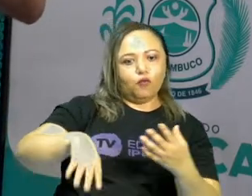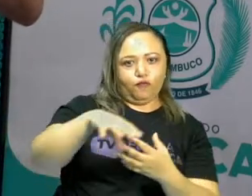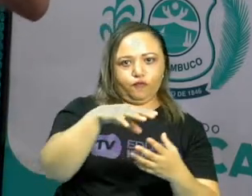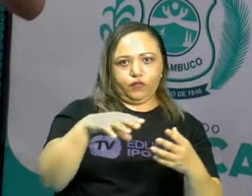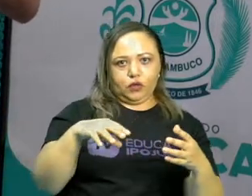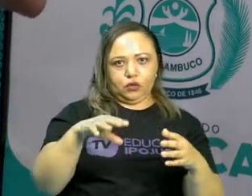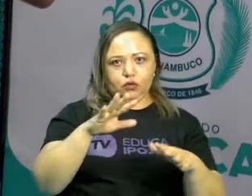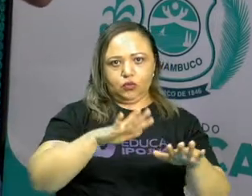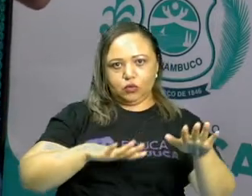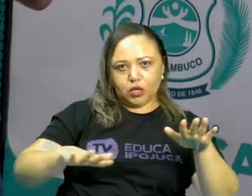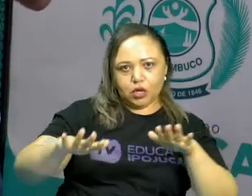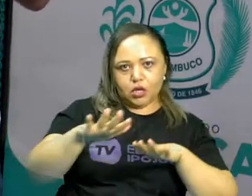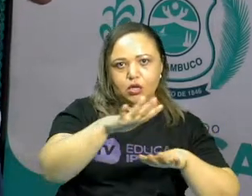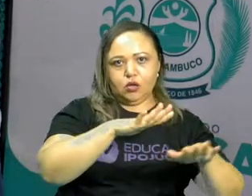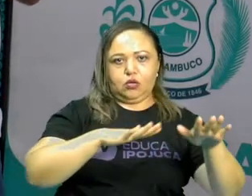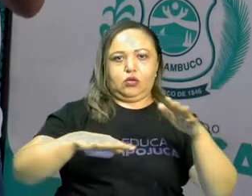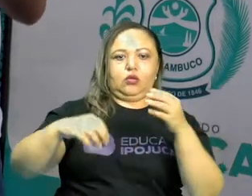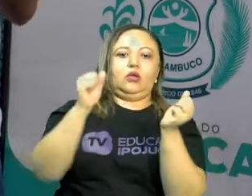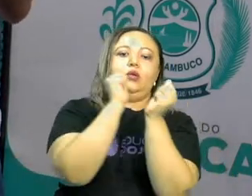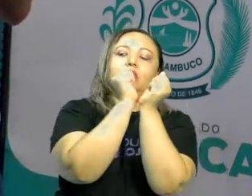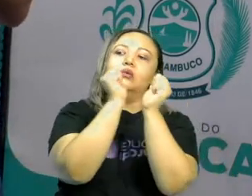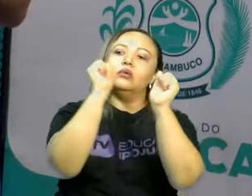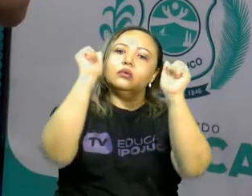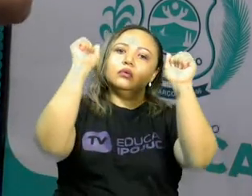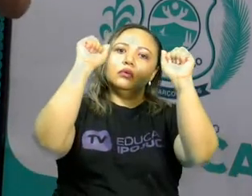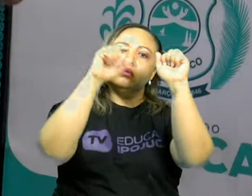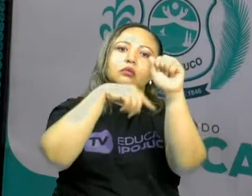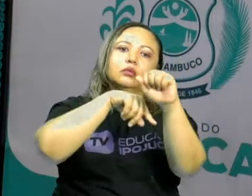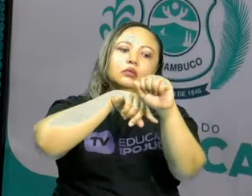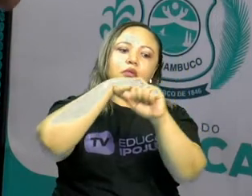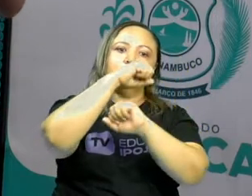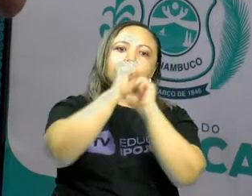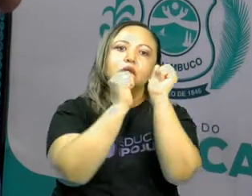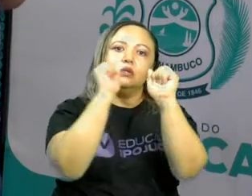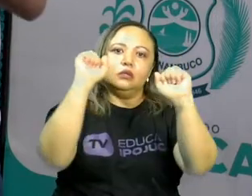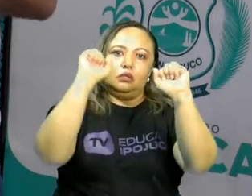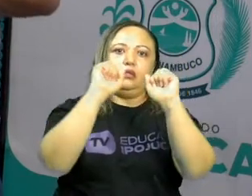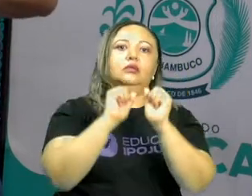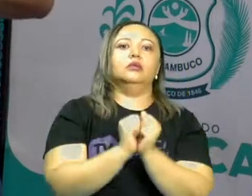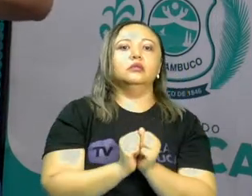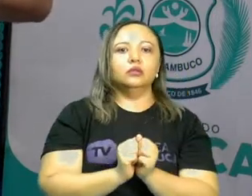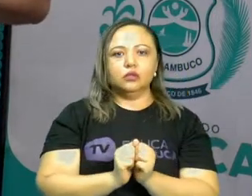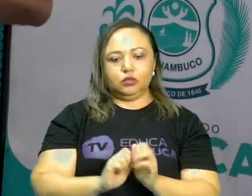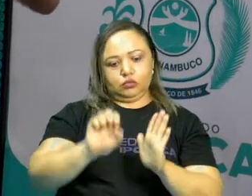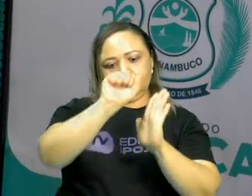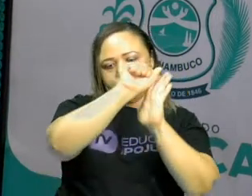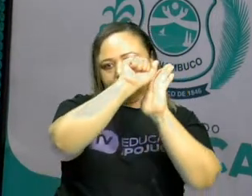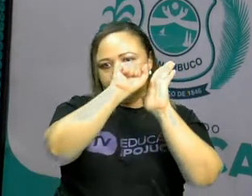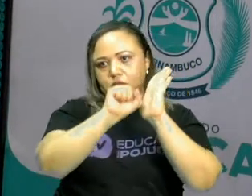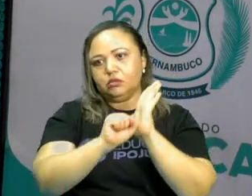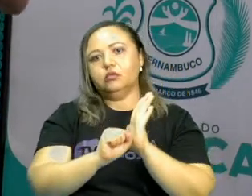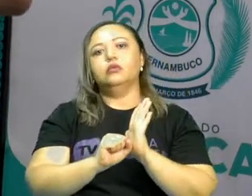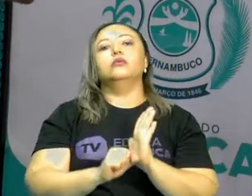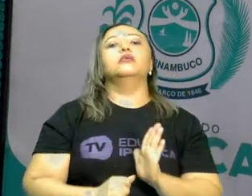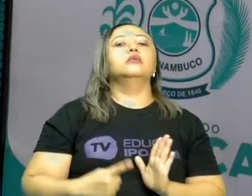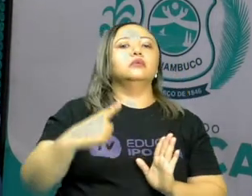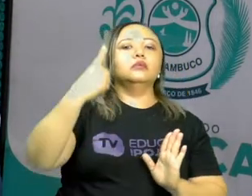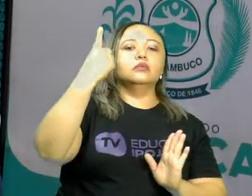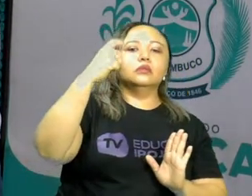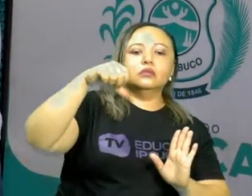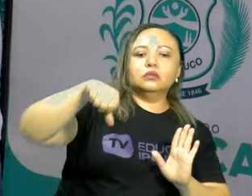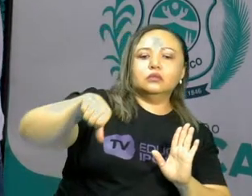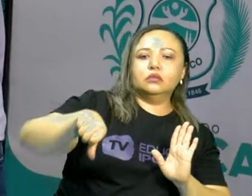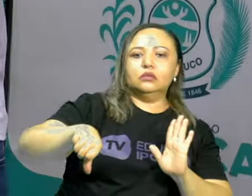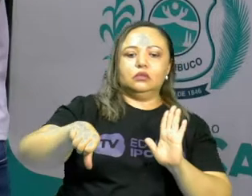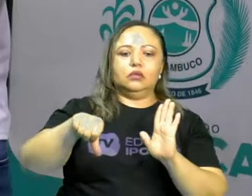durante o império do século XIX, chamado Segundo Reinado, o governo do Pedro II, continuava a